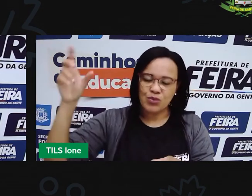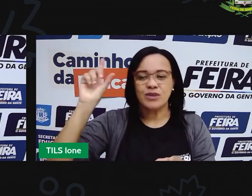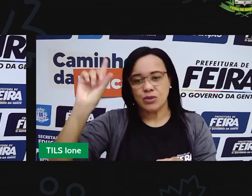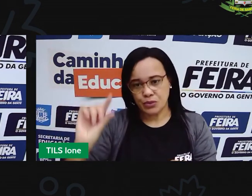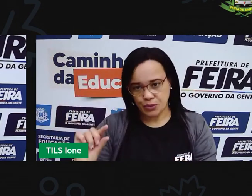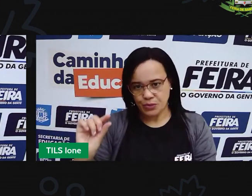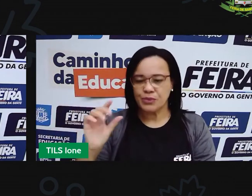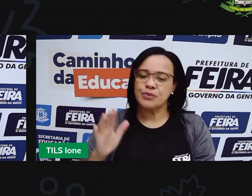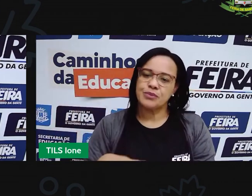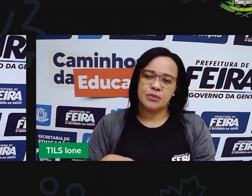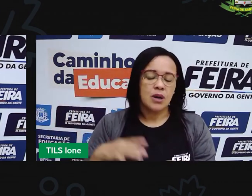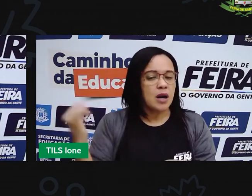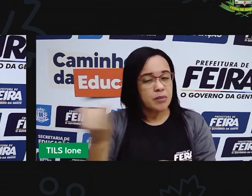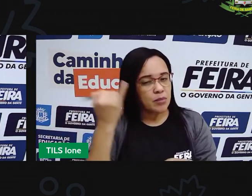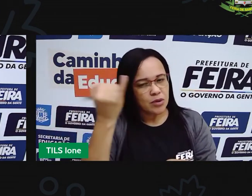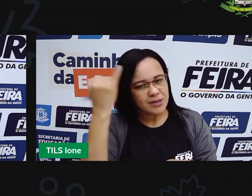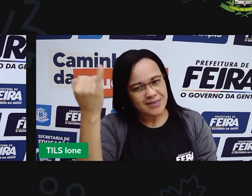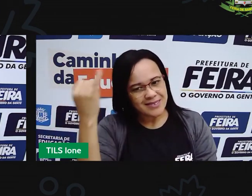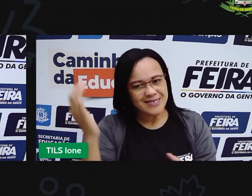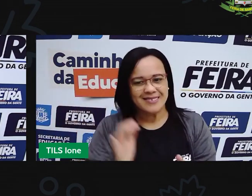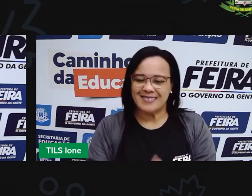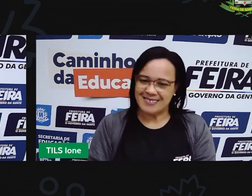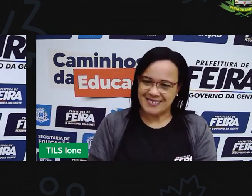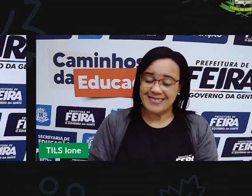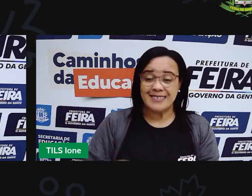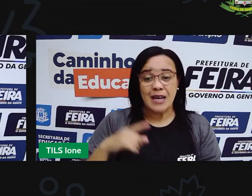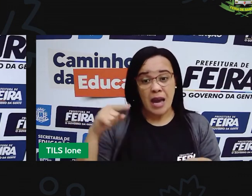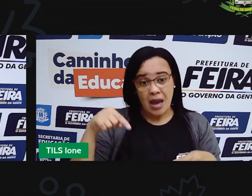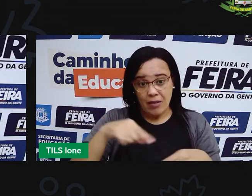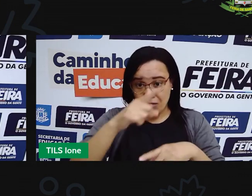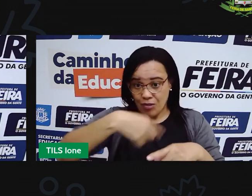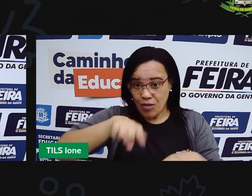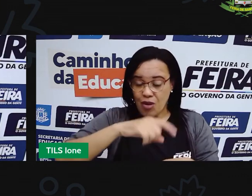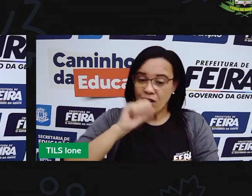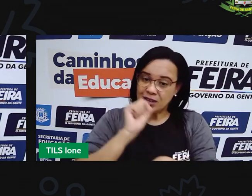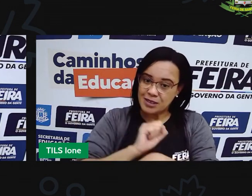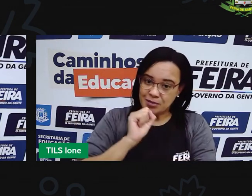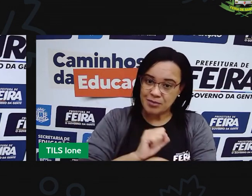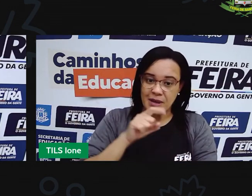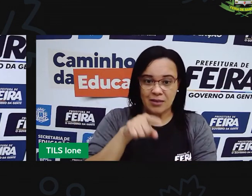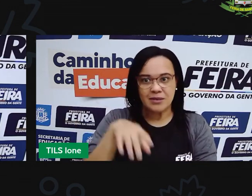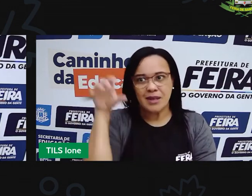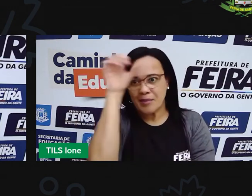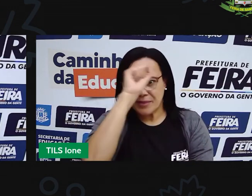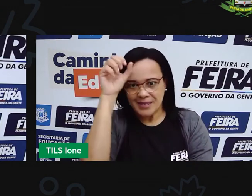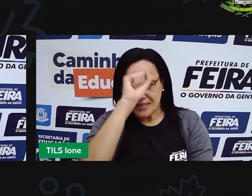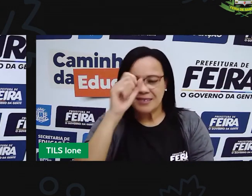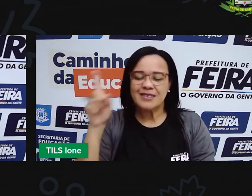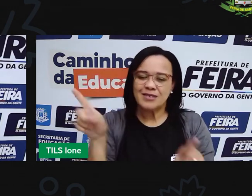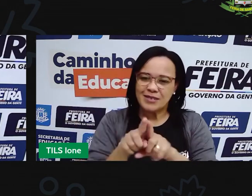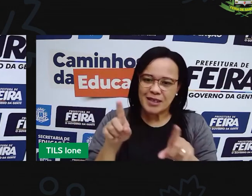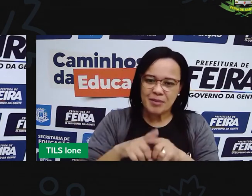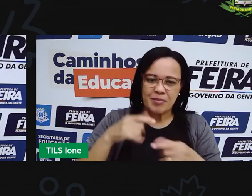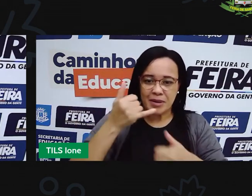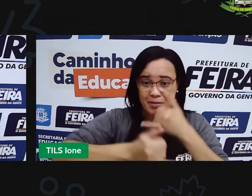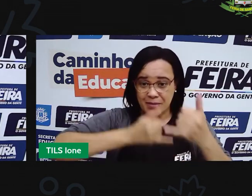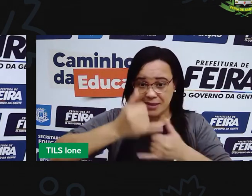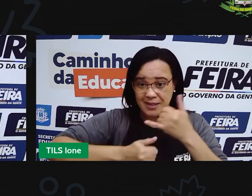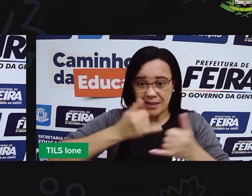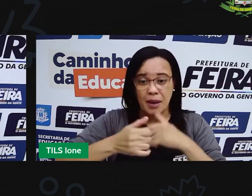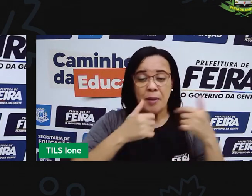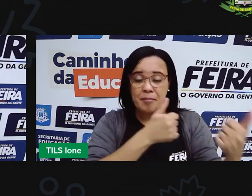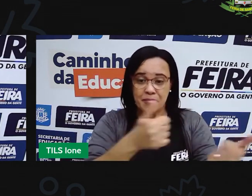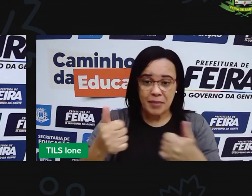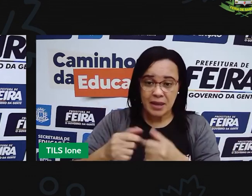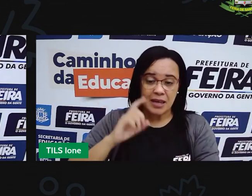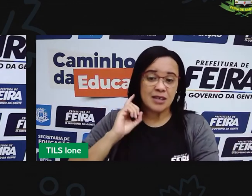Espero que você tenha aprendido bastante e se divertida aqui com esse meu amigo não despedido da água. nos encontramos na